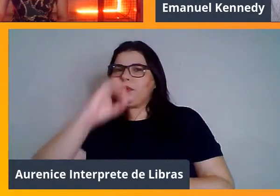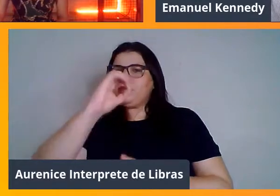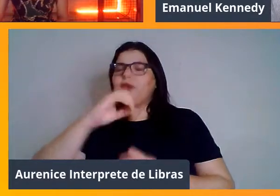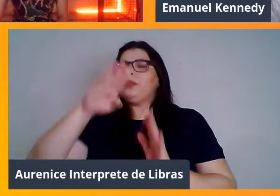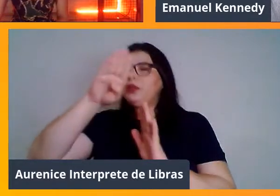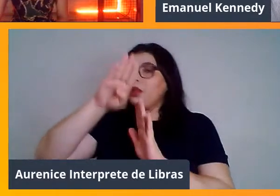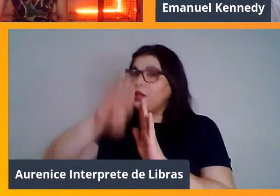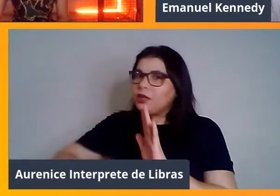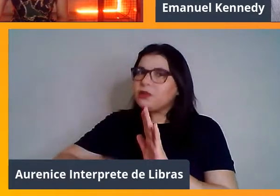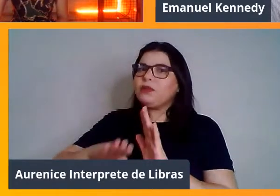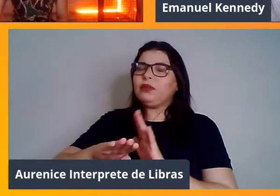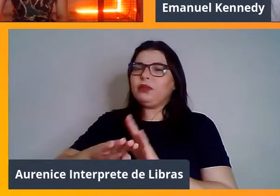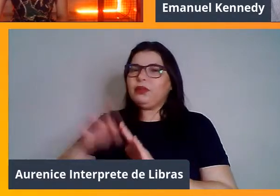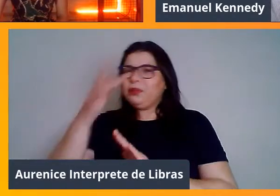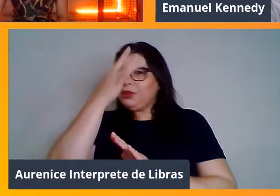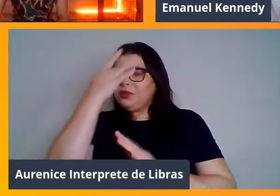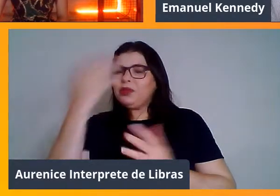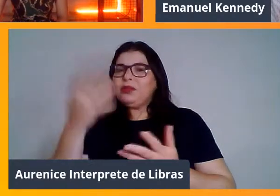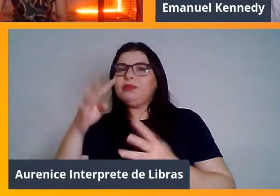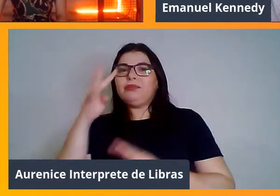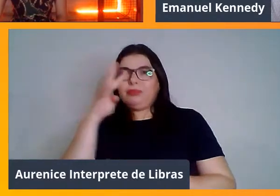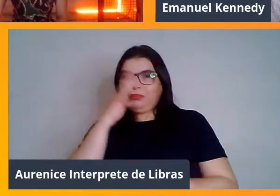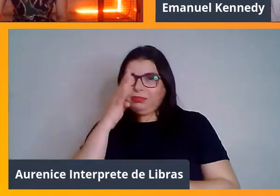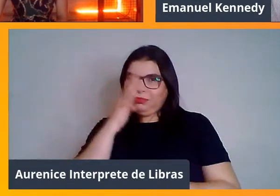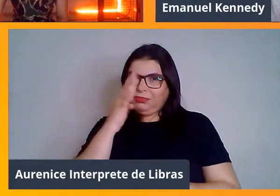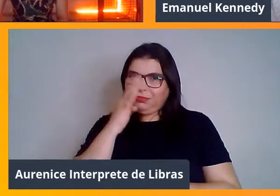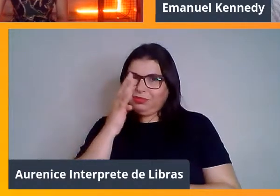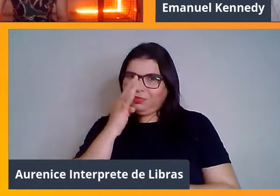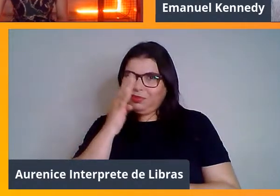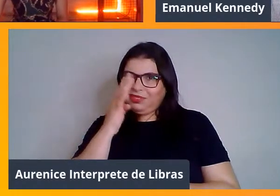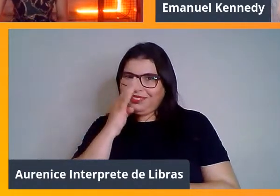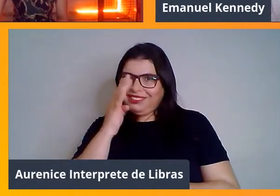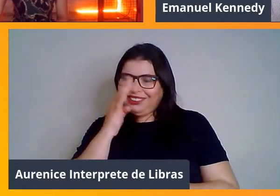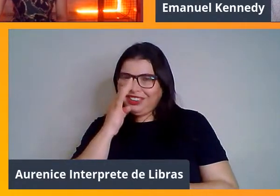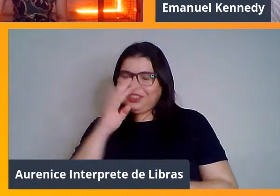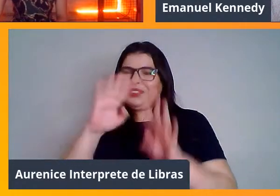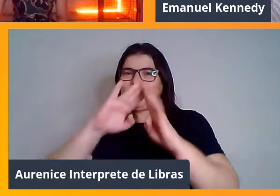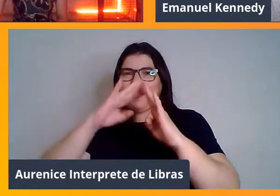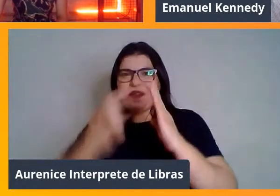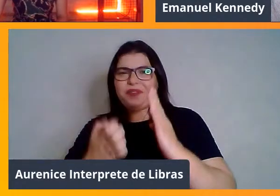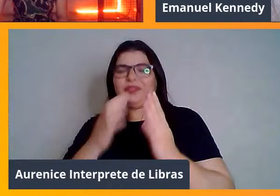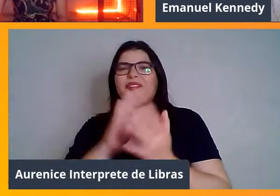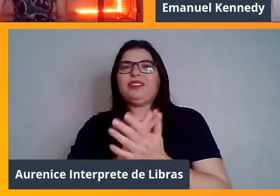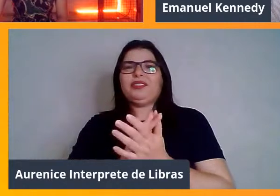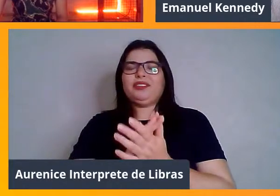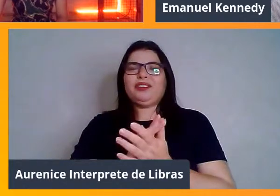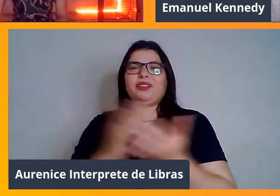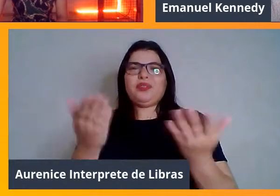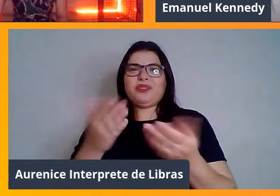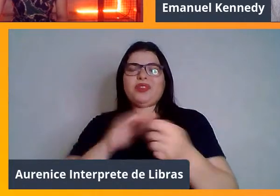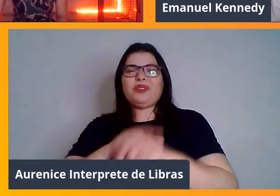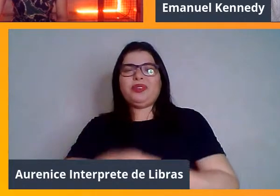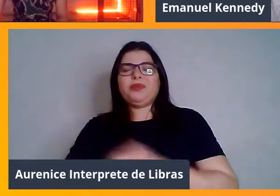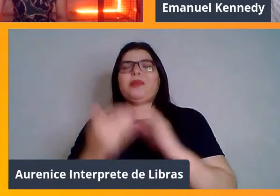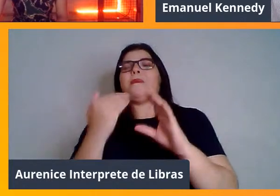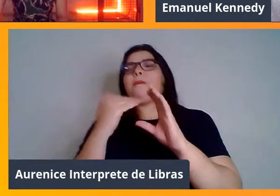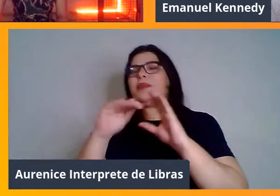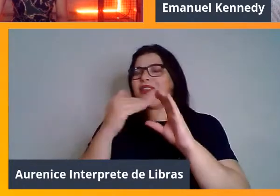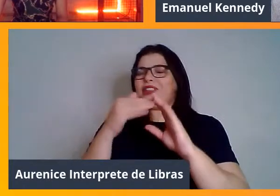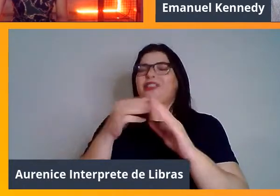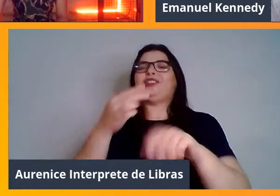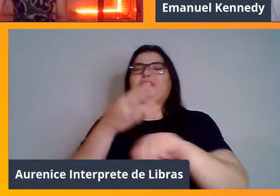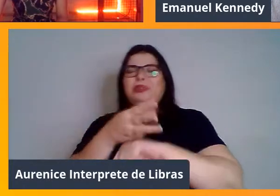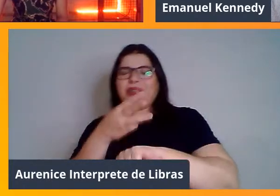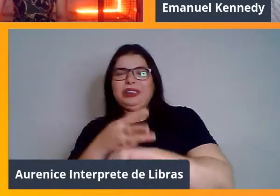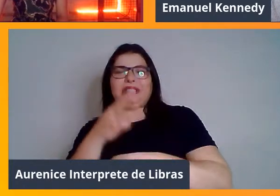cervejas pra quem está assistindo o Pint of Science nessa noite de hoje. Aproveita lá, liga aí, né, manda uma mensagem no WhatsApp, fala que tá assistindo a gente,